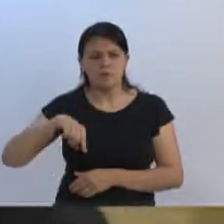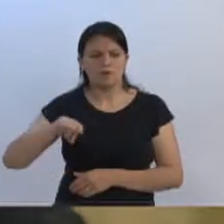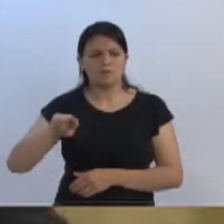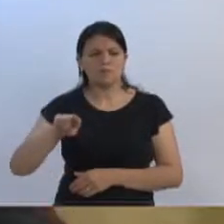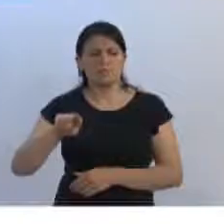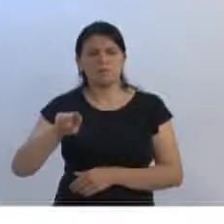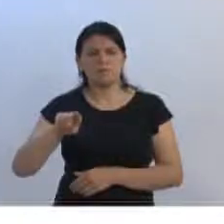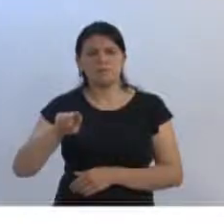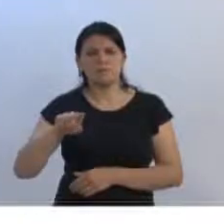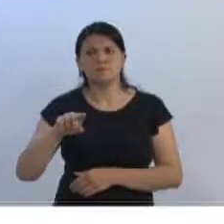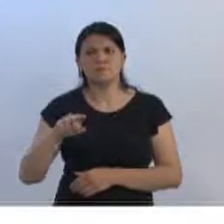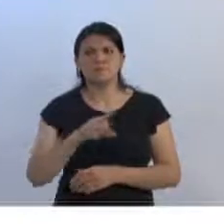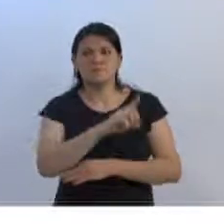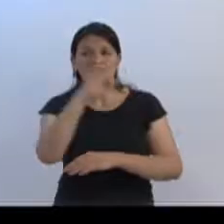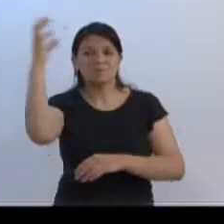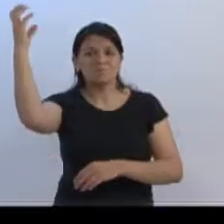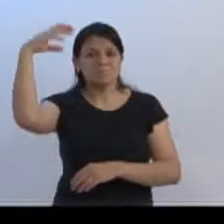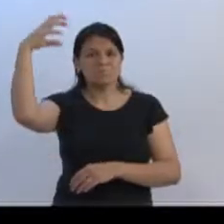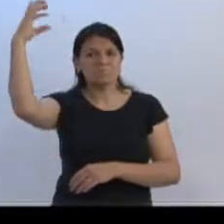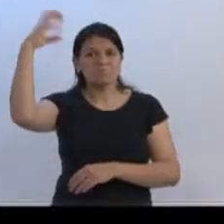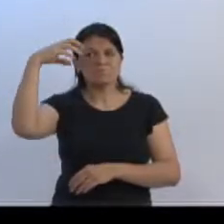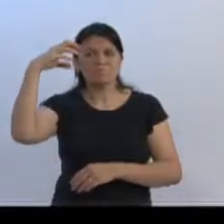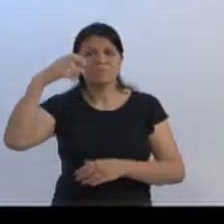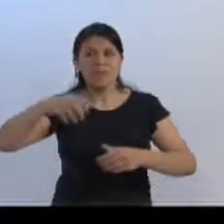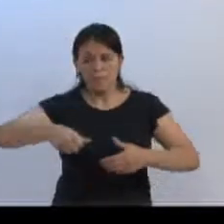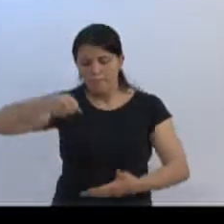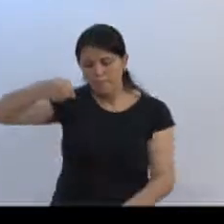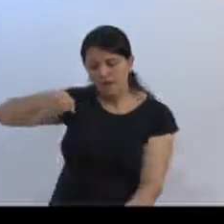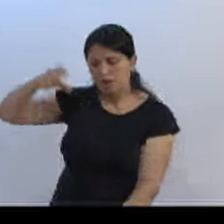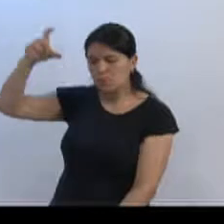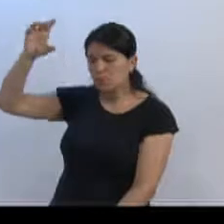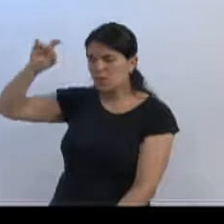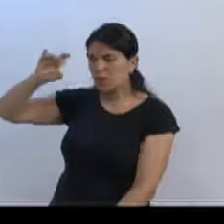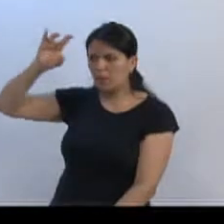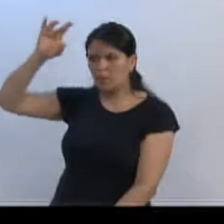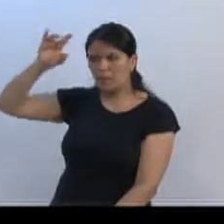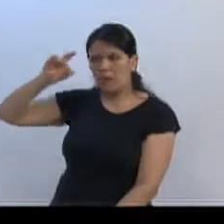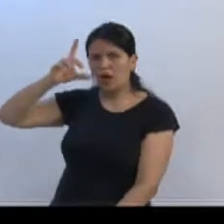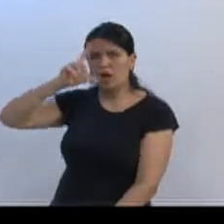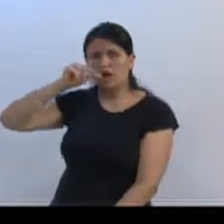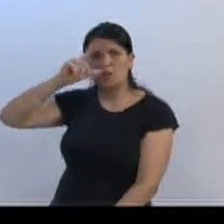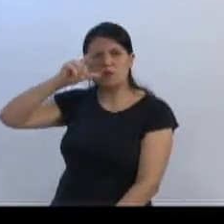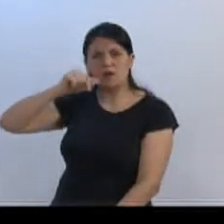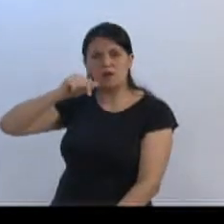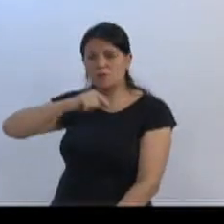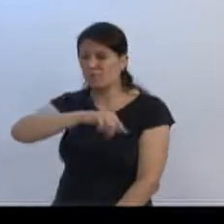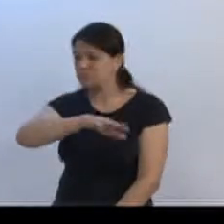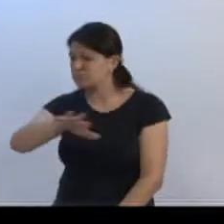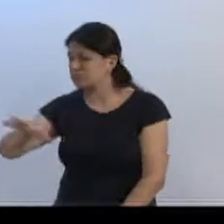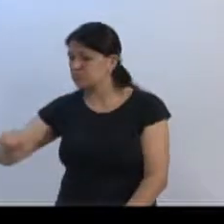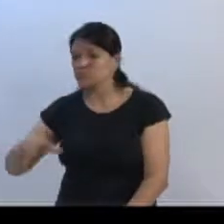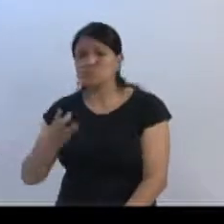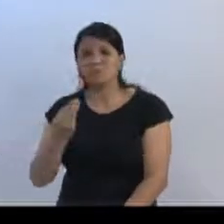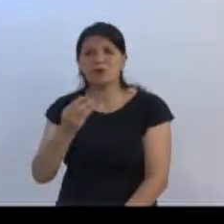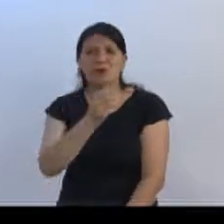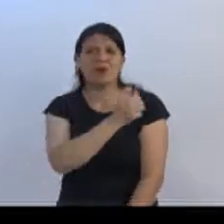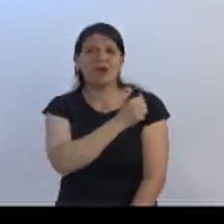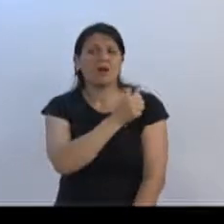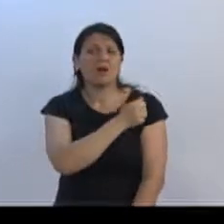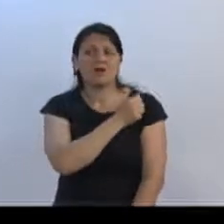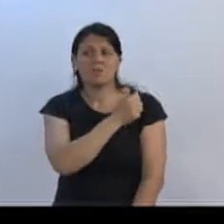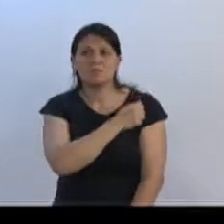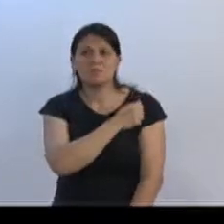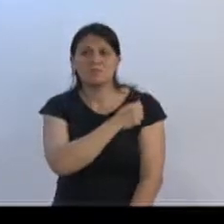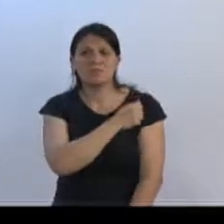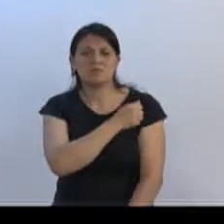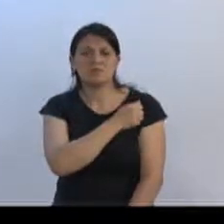no dia de chuva, gente, balde dentro da sala de aula, goteira para tudo quanto é lado, certo? Os alunos não têm, olha só,